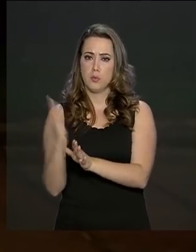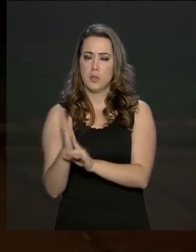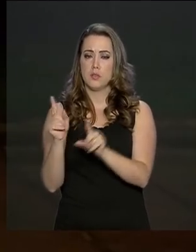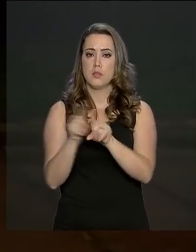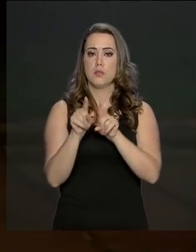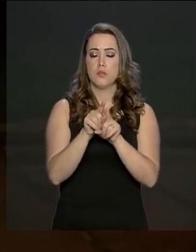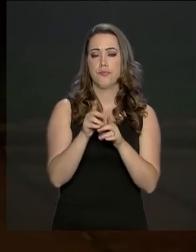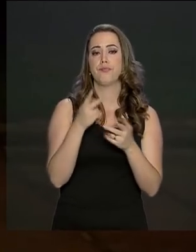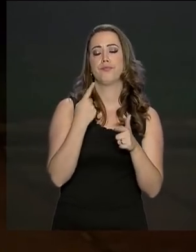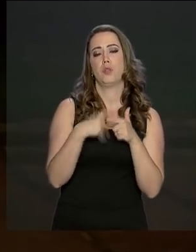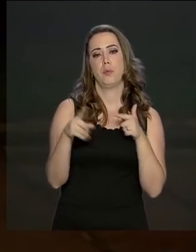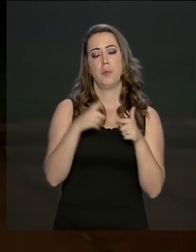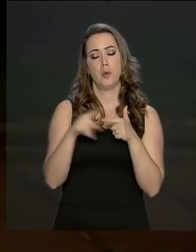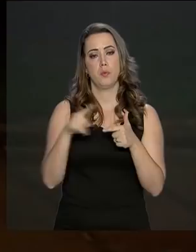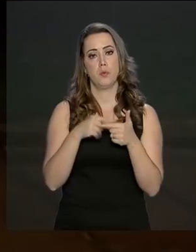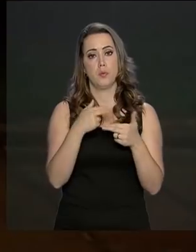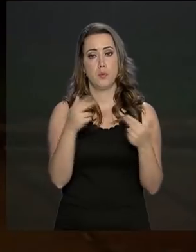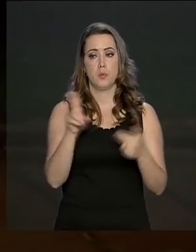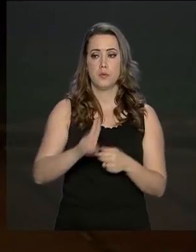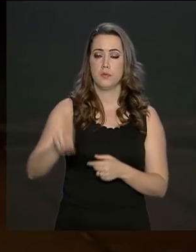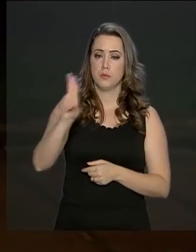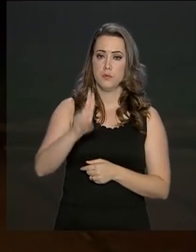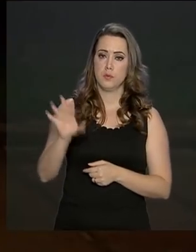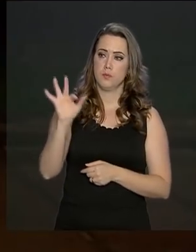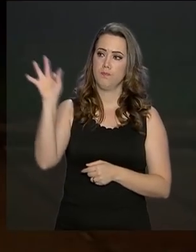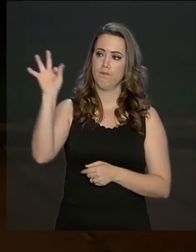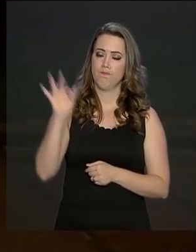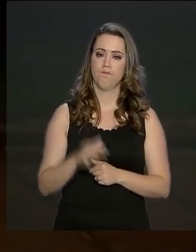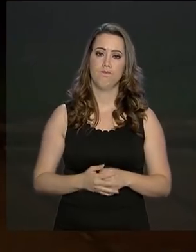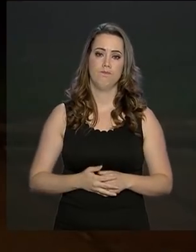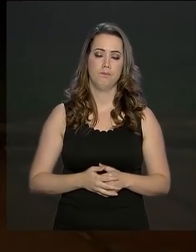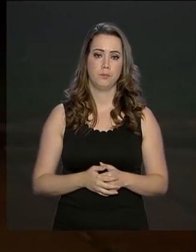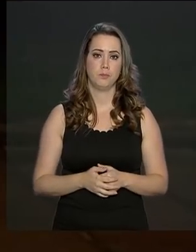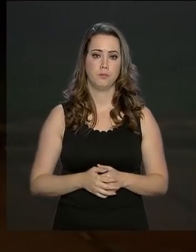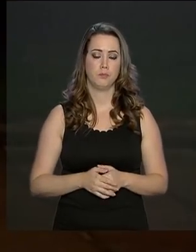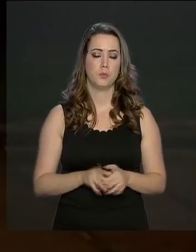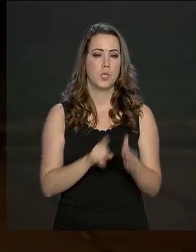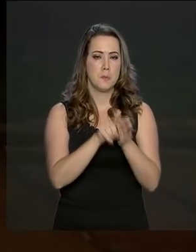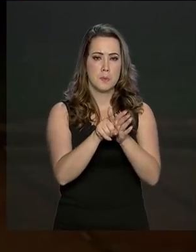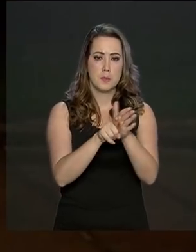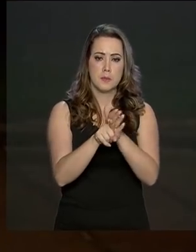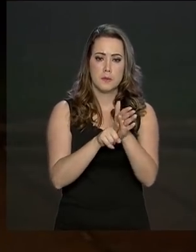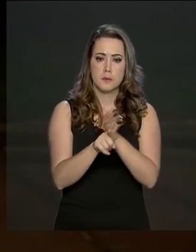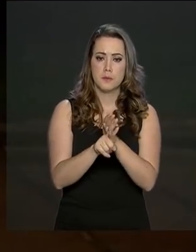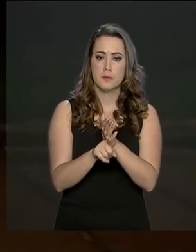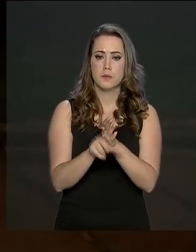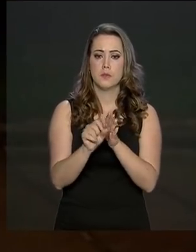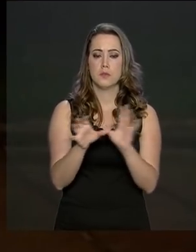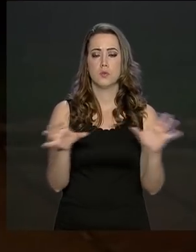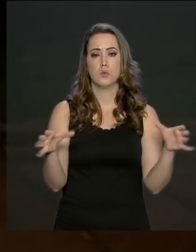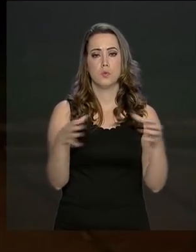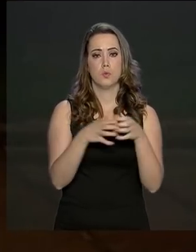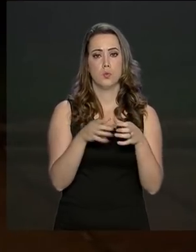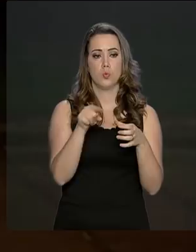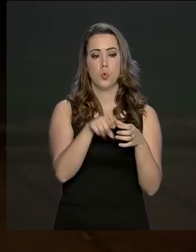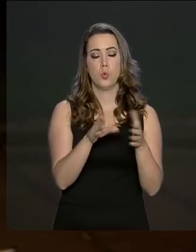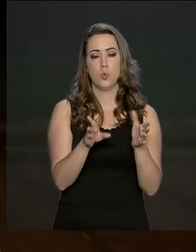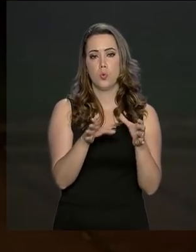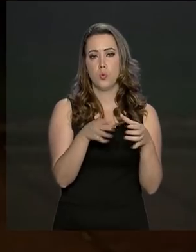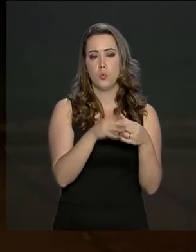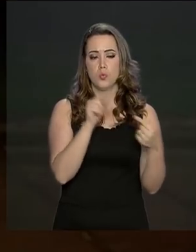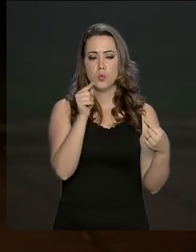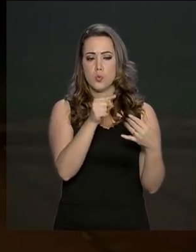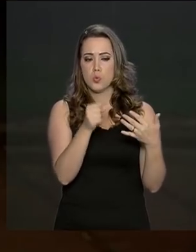irregularidades em universidades federais. As investigações fazem parte das